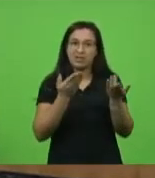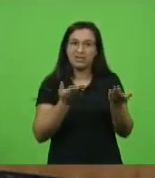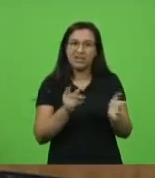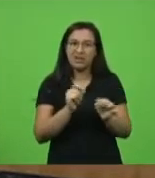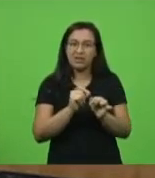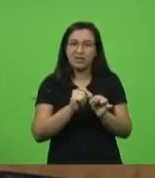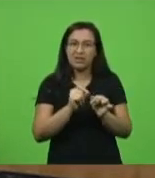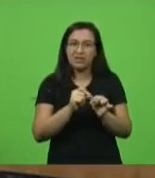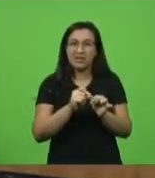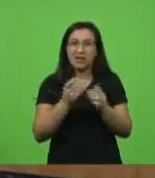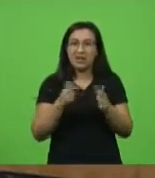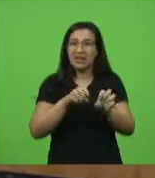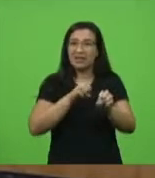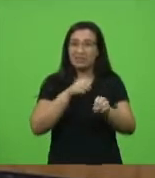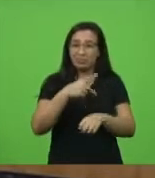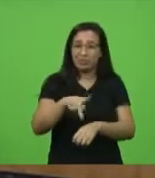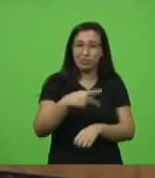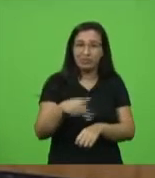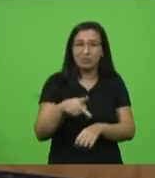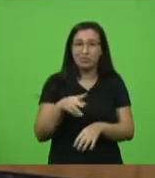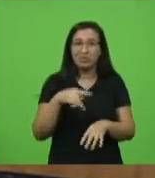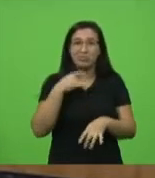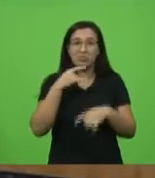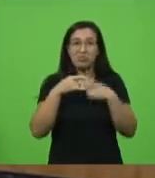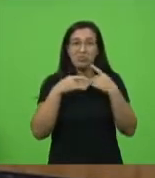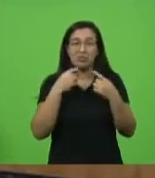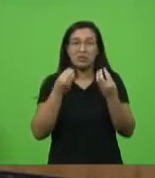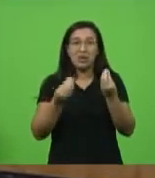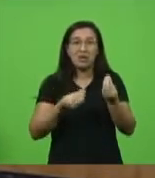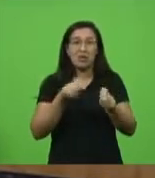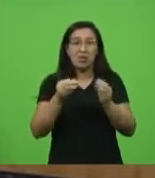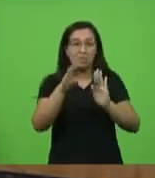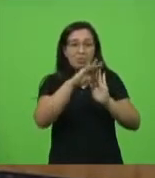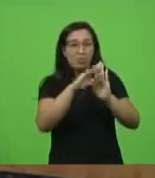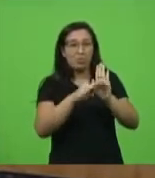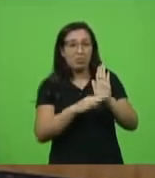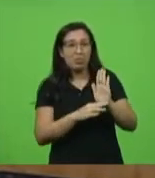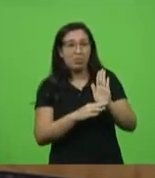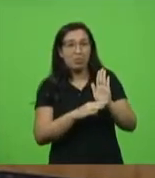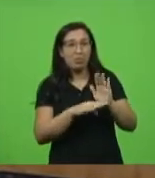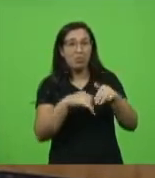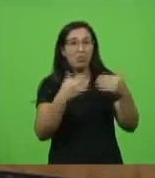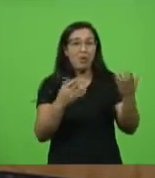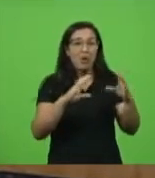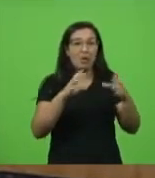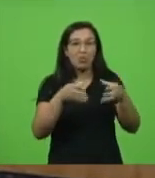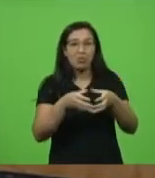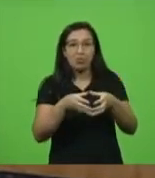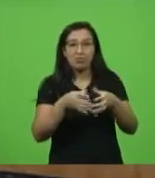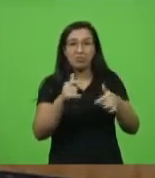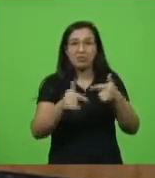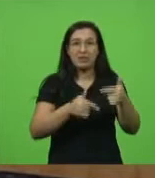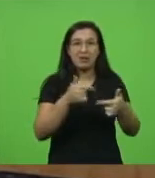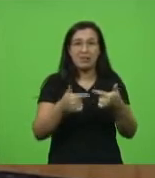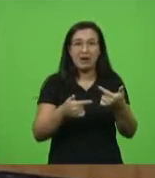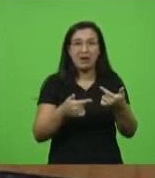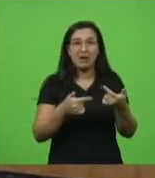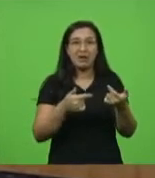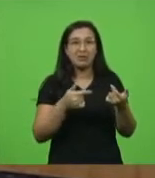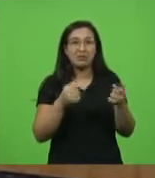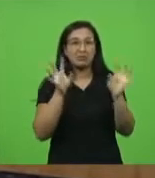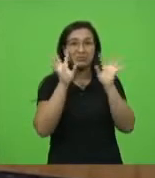educador não tem a comprovação de qual o cargo que se inscreveu, não tem o controle, não tem